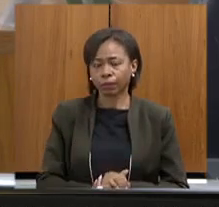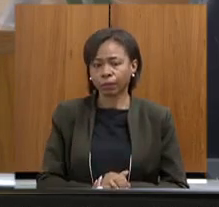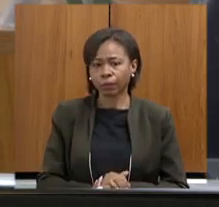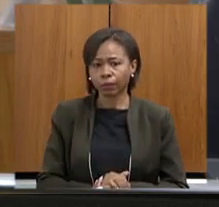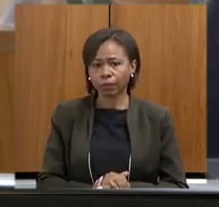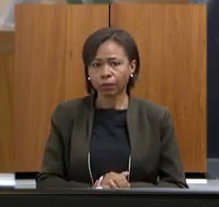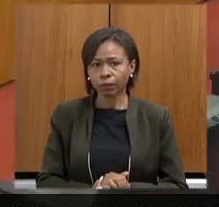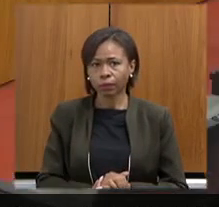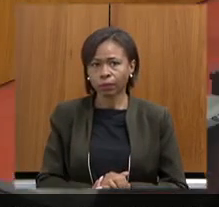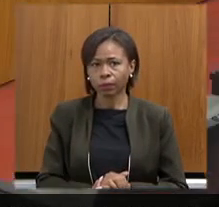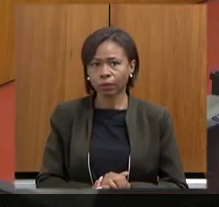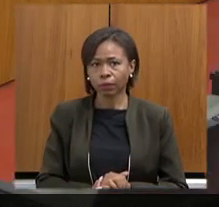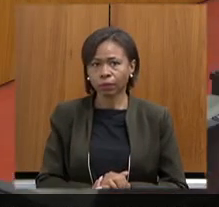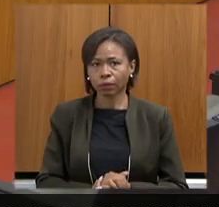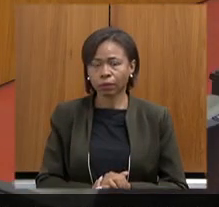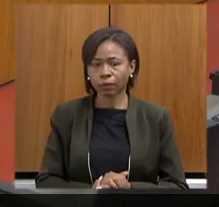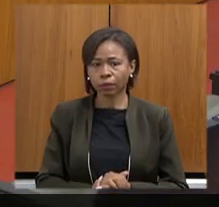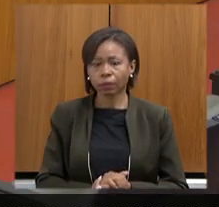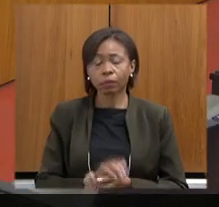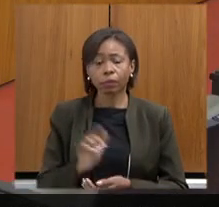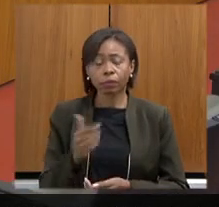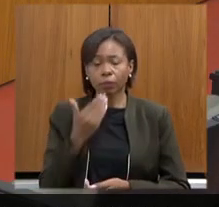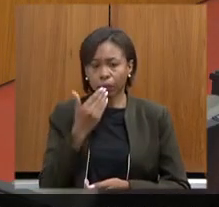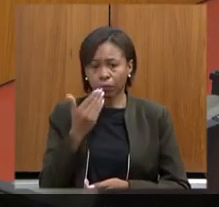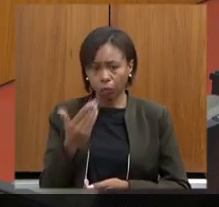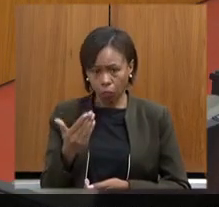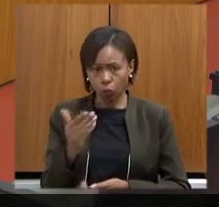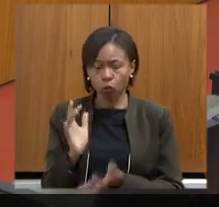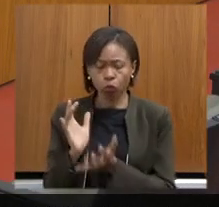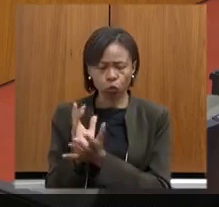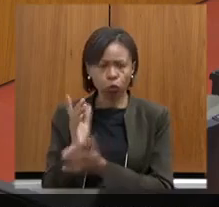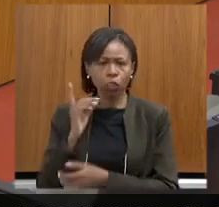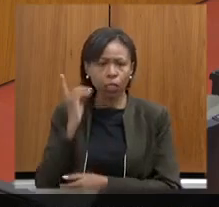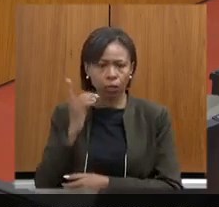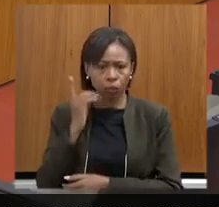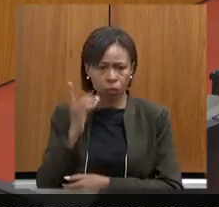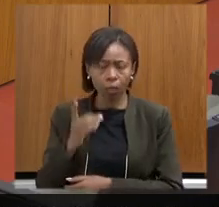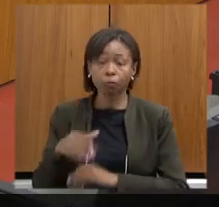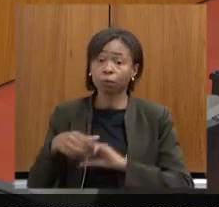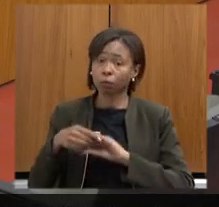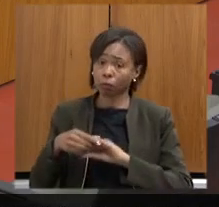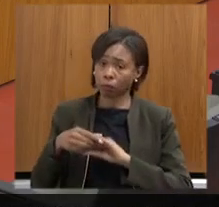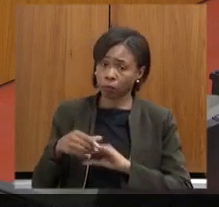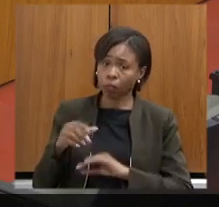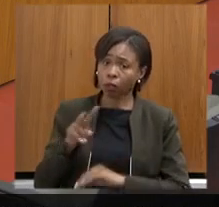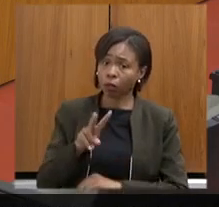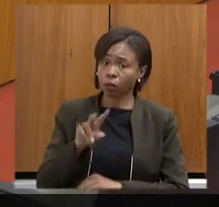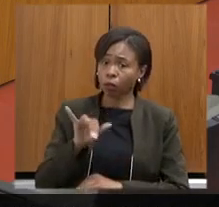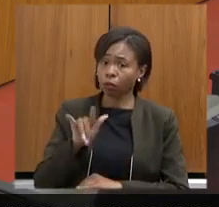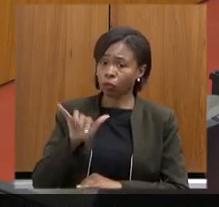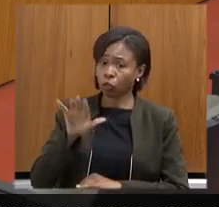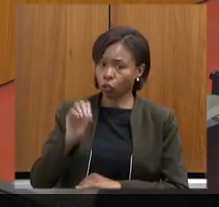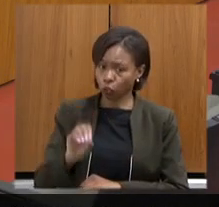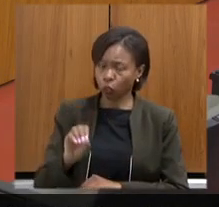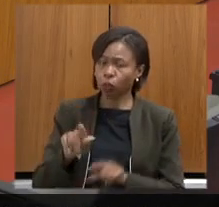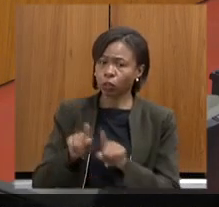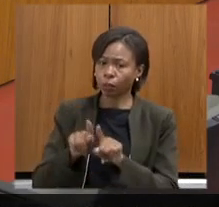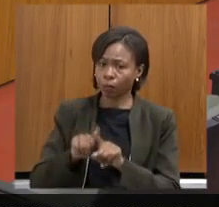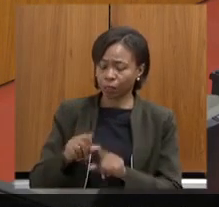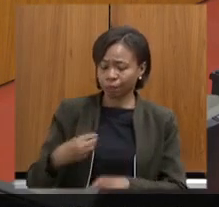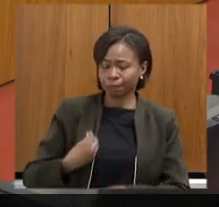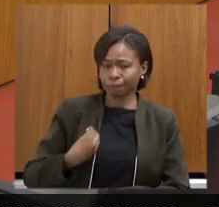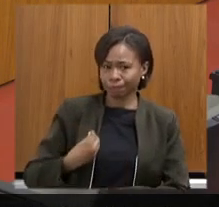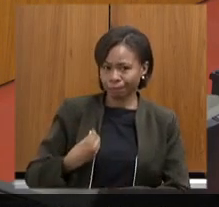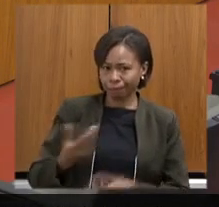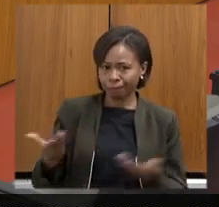antes de passar a palavra ao secretário eu peço para que os deputados já cumprimentando aqui o nosso colega deputado Vigílio Guimarães que também se encontra